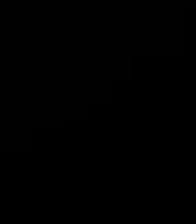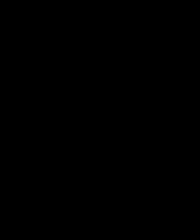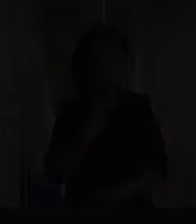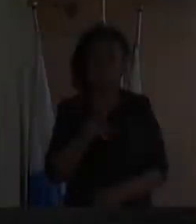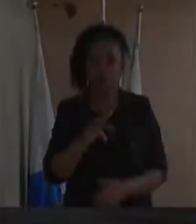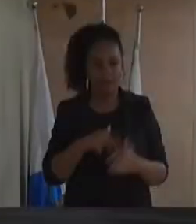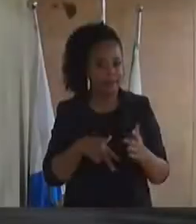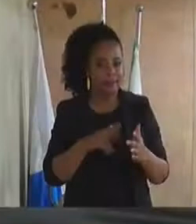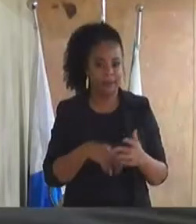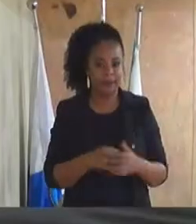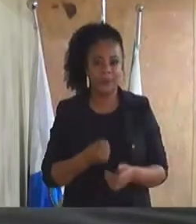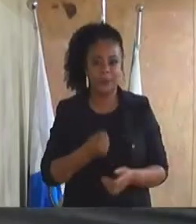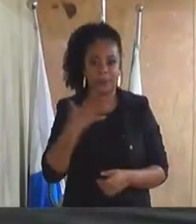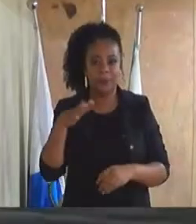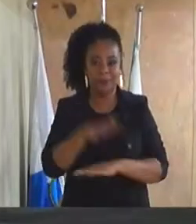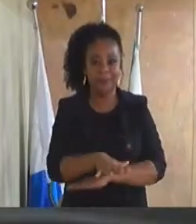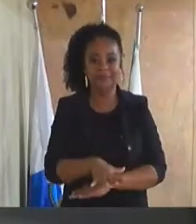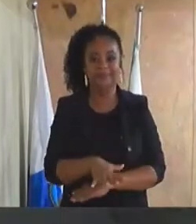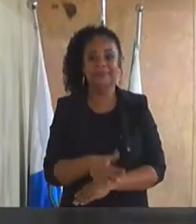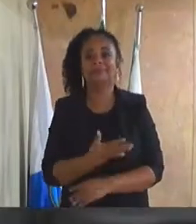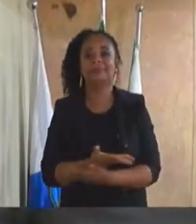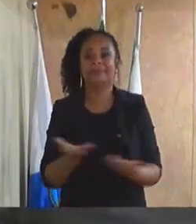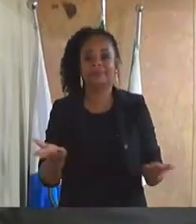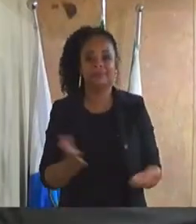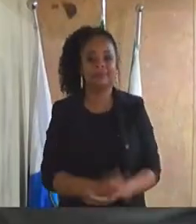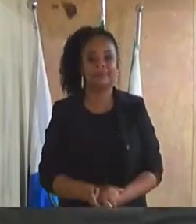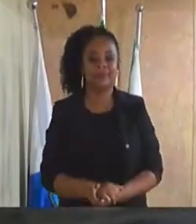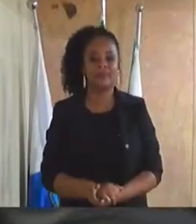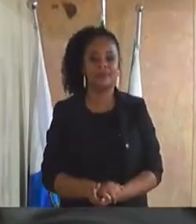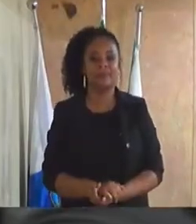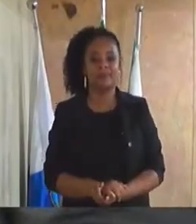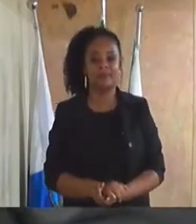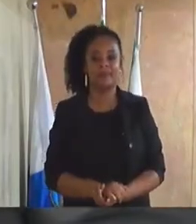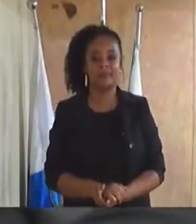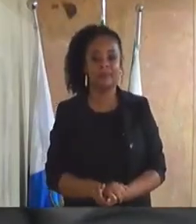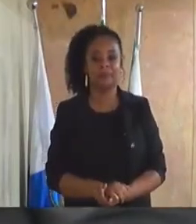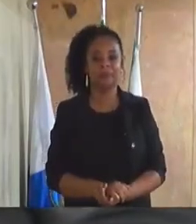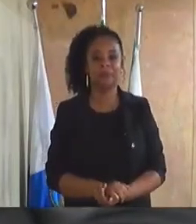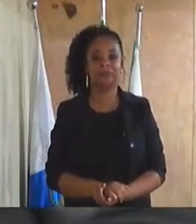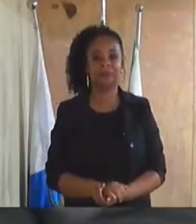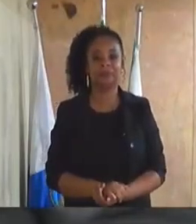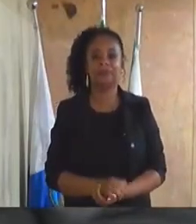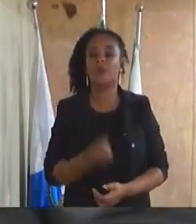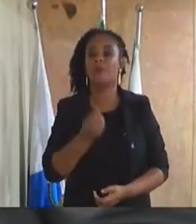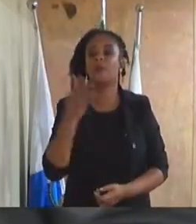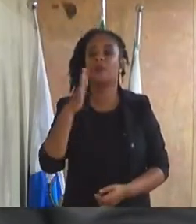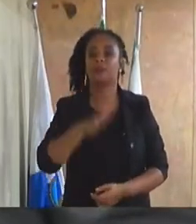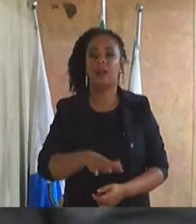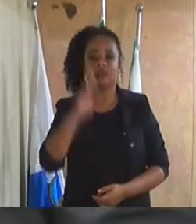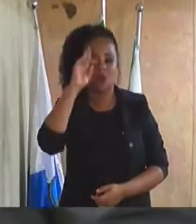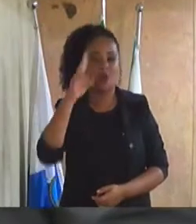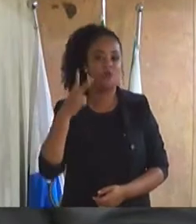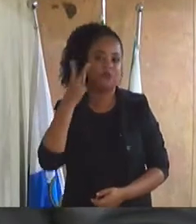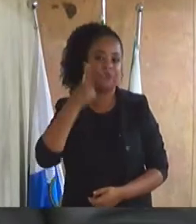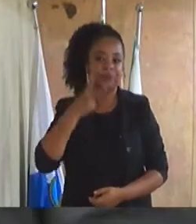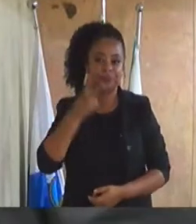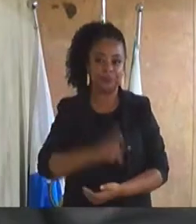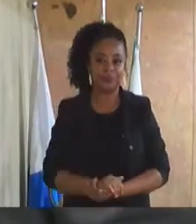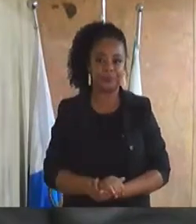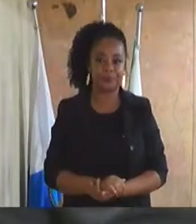Boa tarde a todos, boa tarde senhores vereadores,